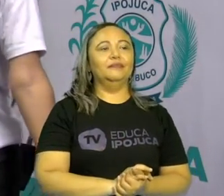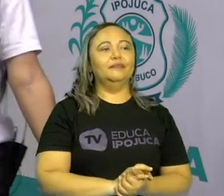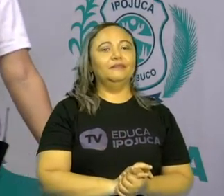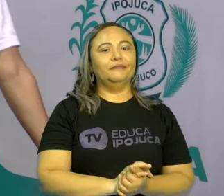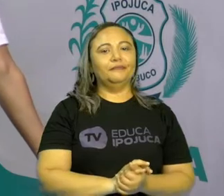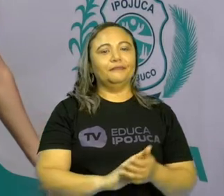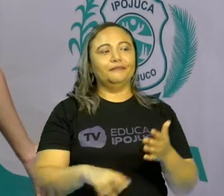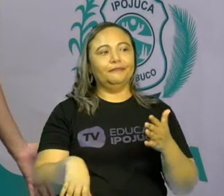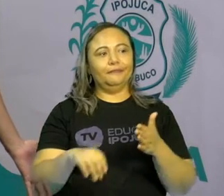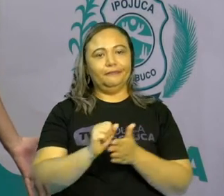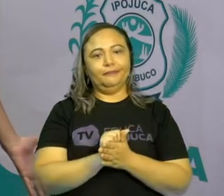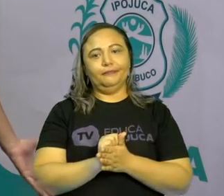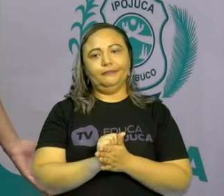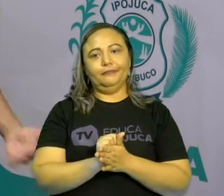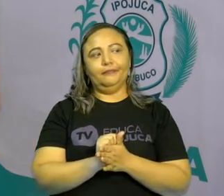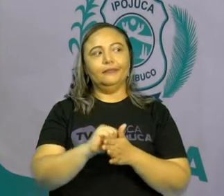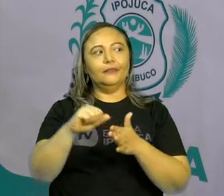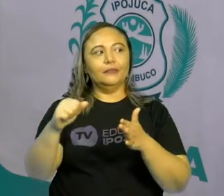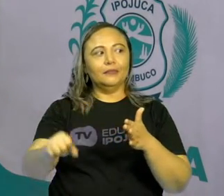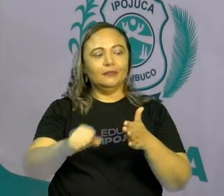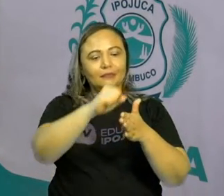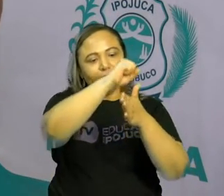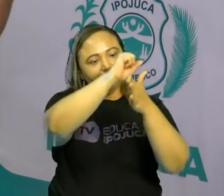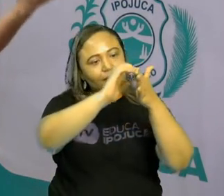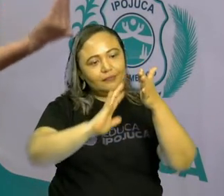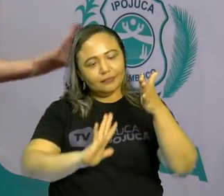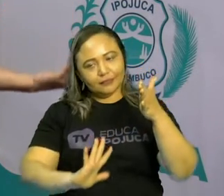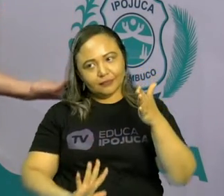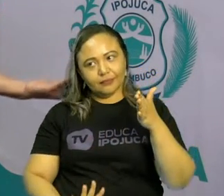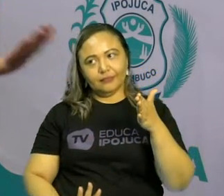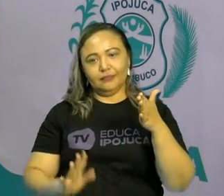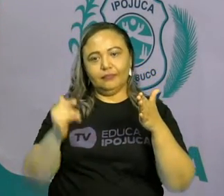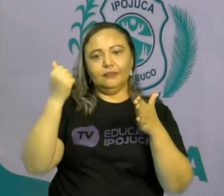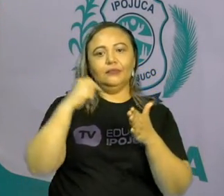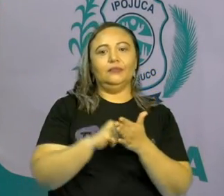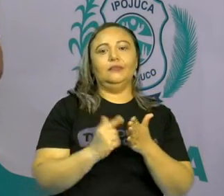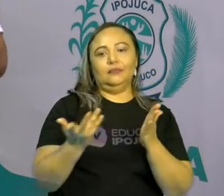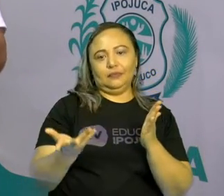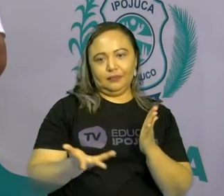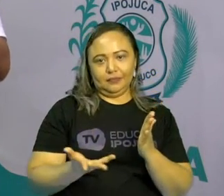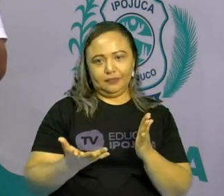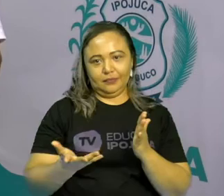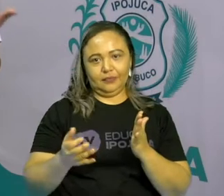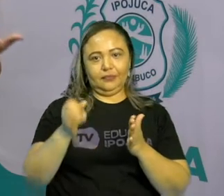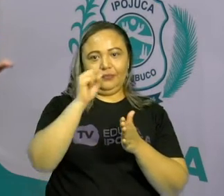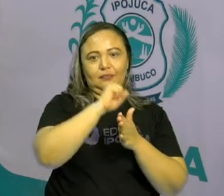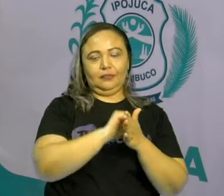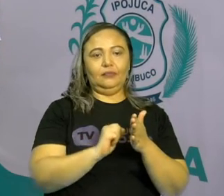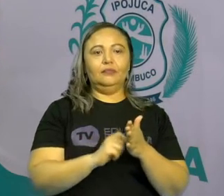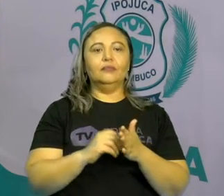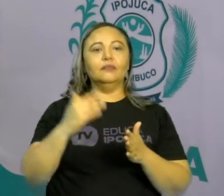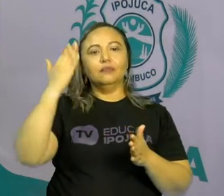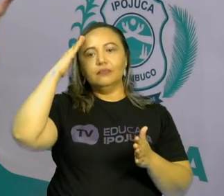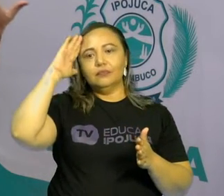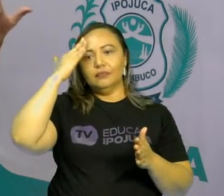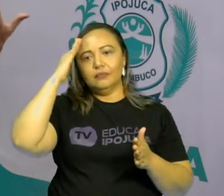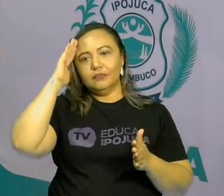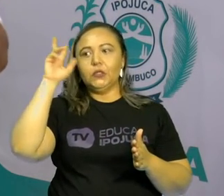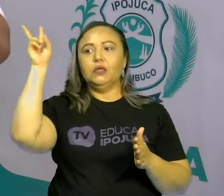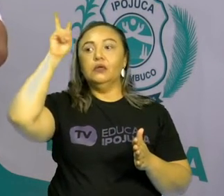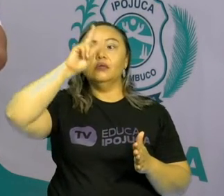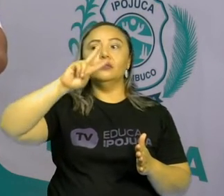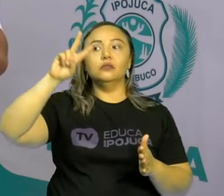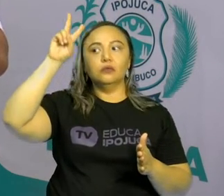Para que a gente possa entender um pouco mais sobre o meu lugar no mundo, o nosso espaço